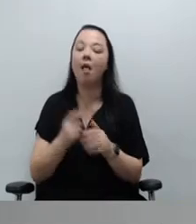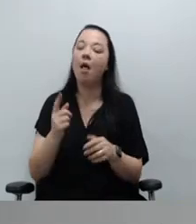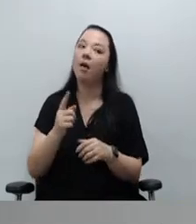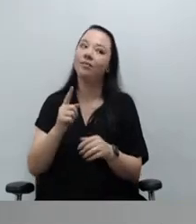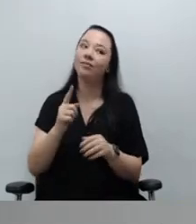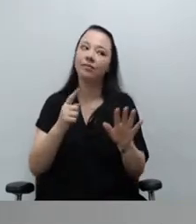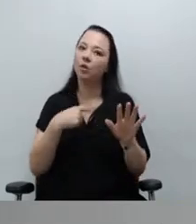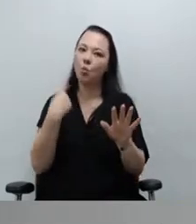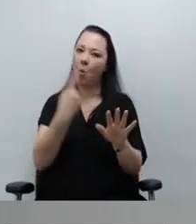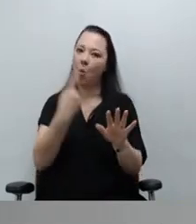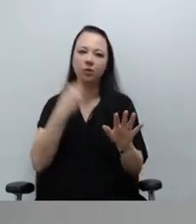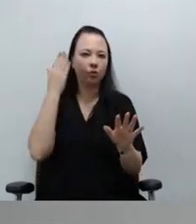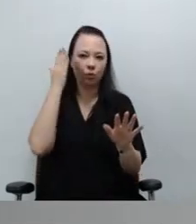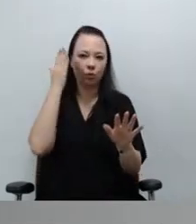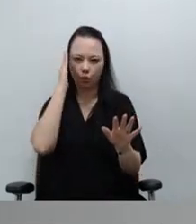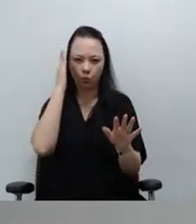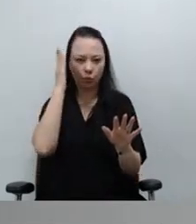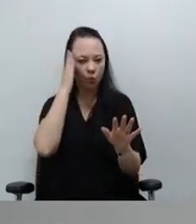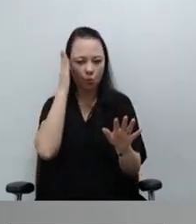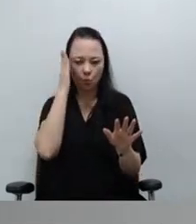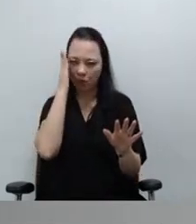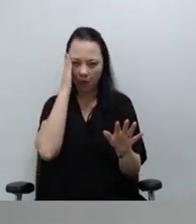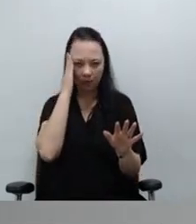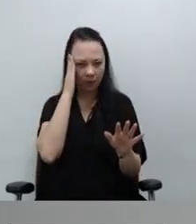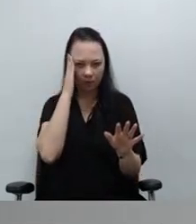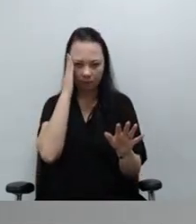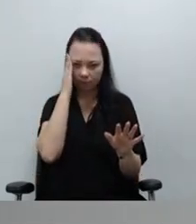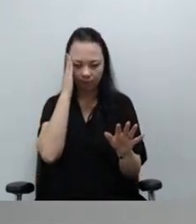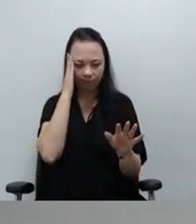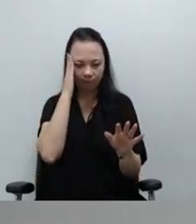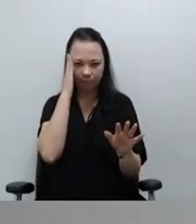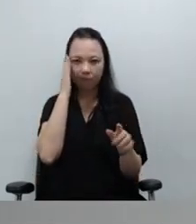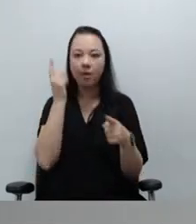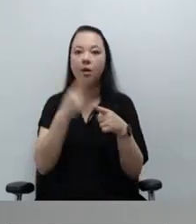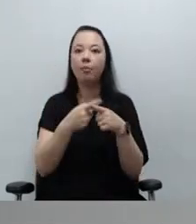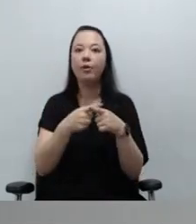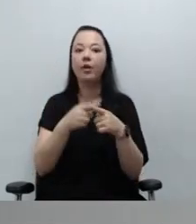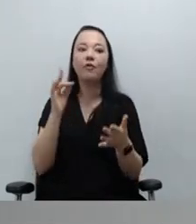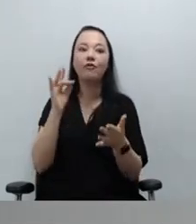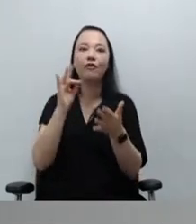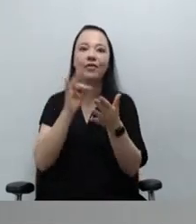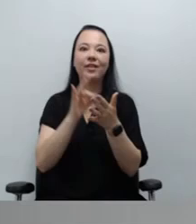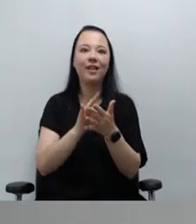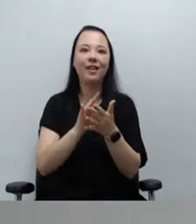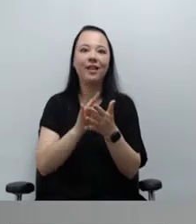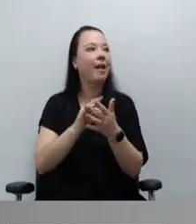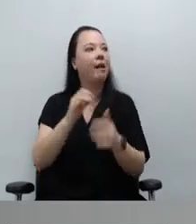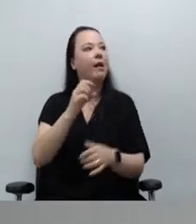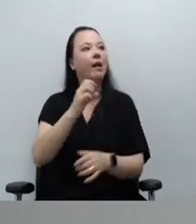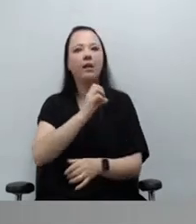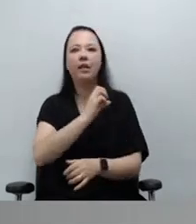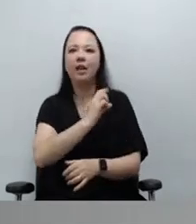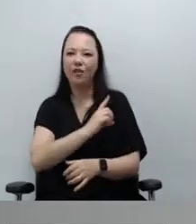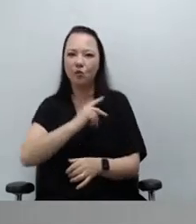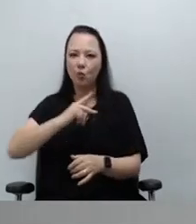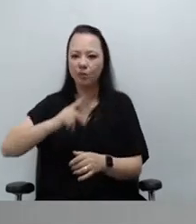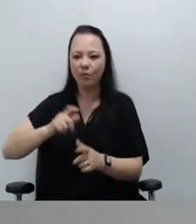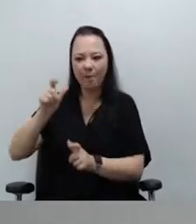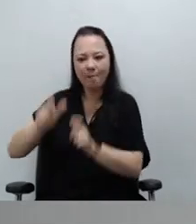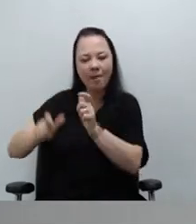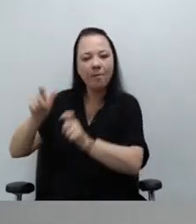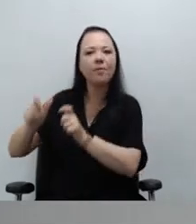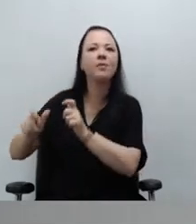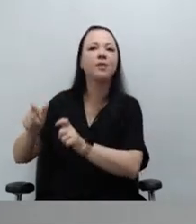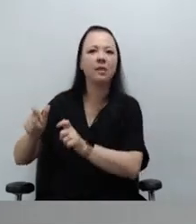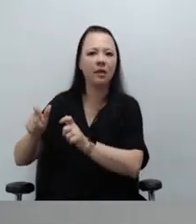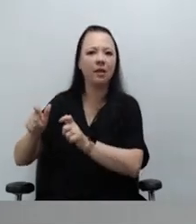essa é uma realidade, por exemplo, dos defensores na área cível e em algumas comarcas, inclusive, da fazenda